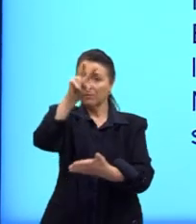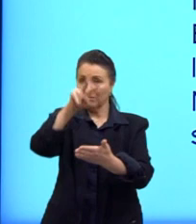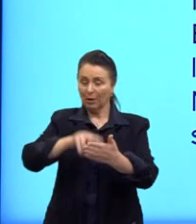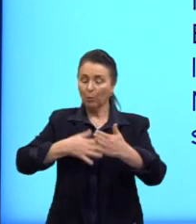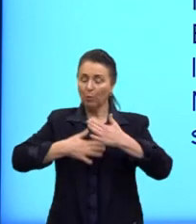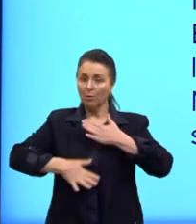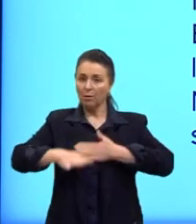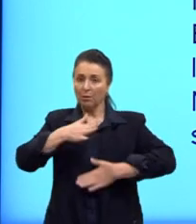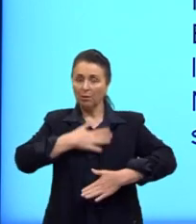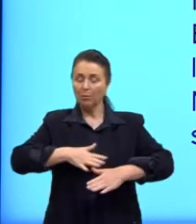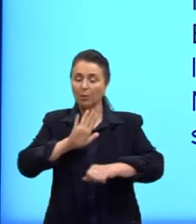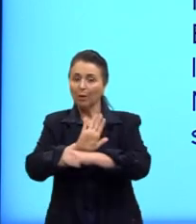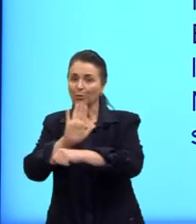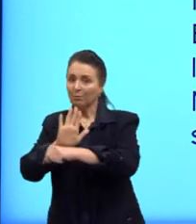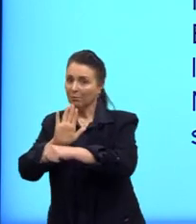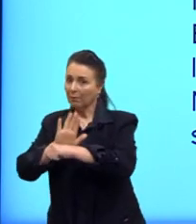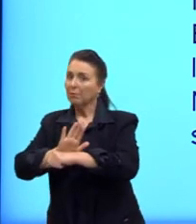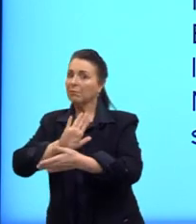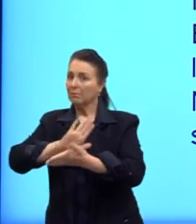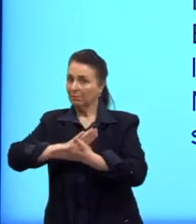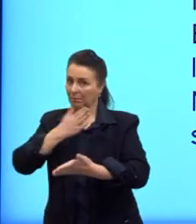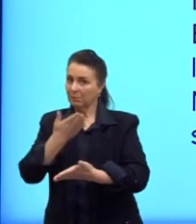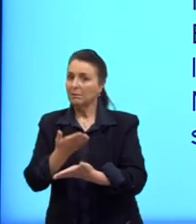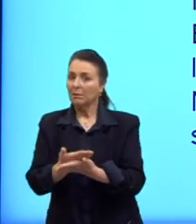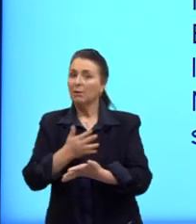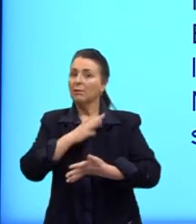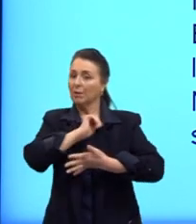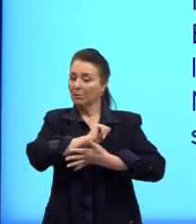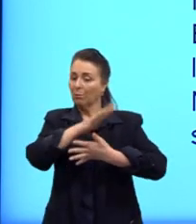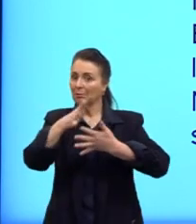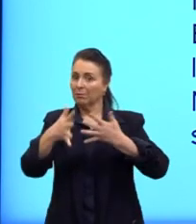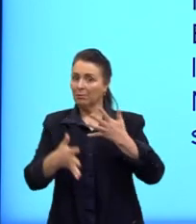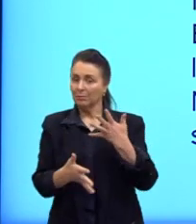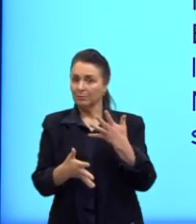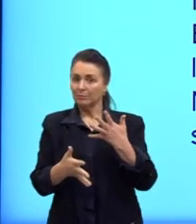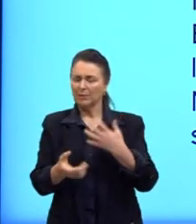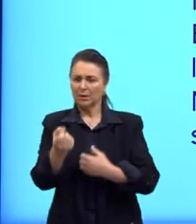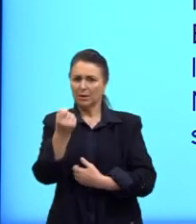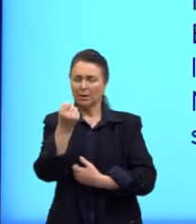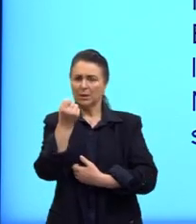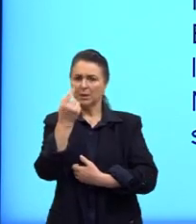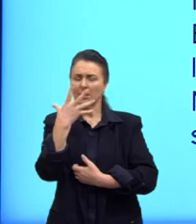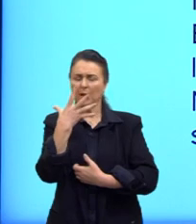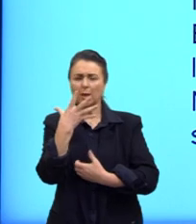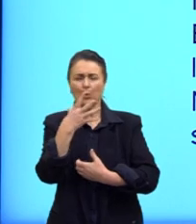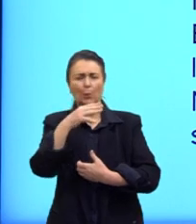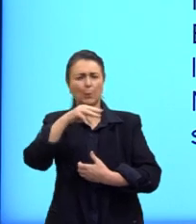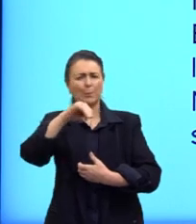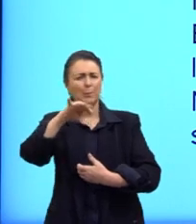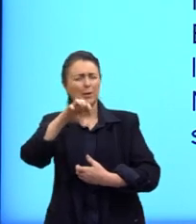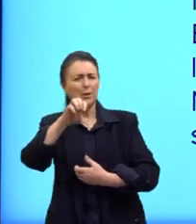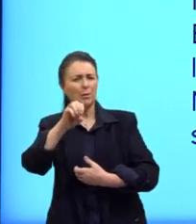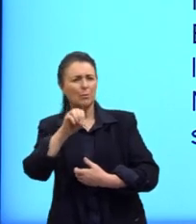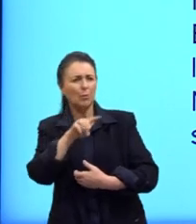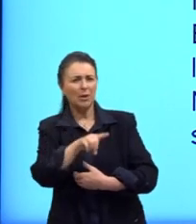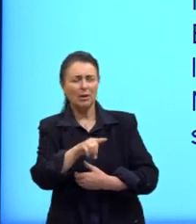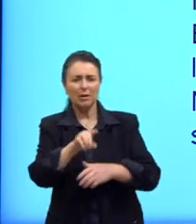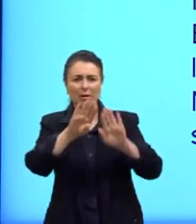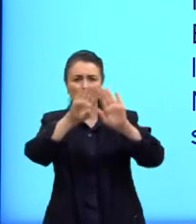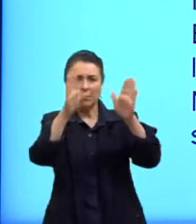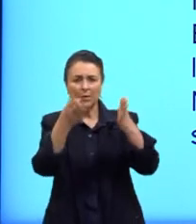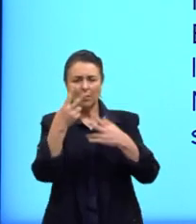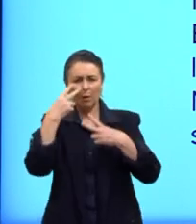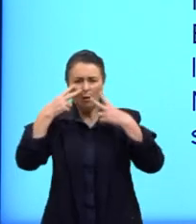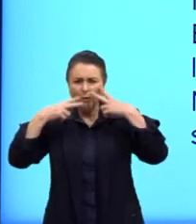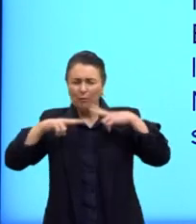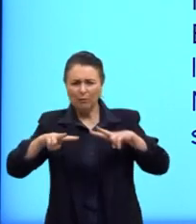bastante calma para ajudar as nossas intérpretes. Estranho mimo, aquele vaso. Viu,